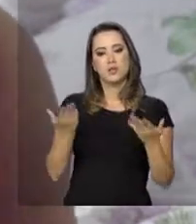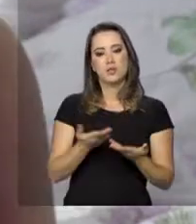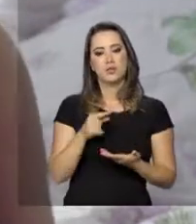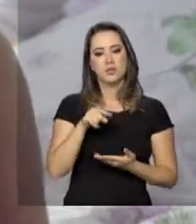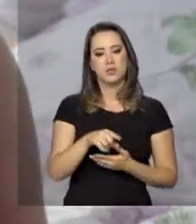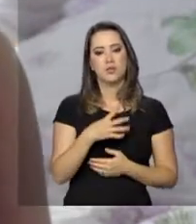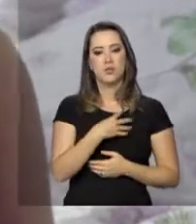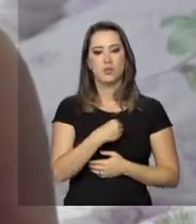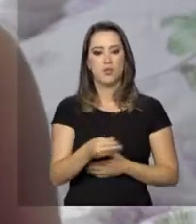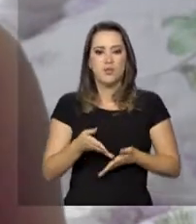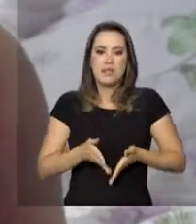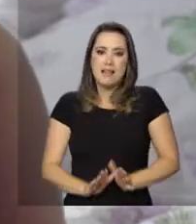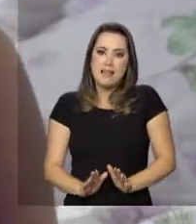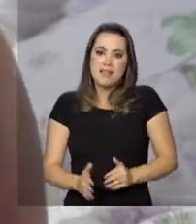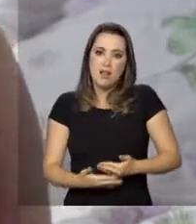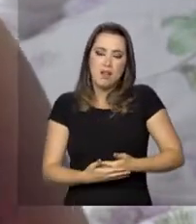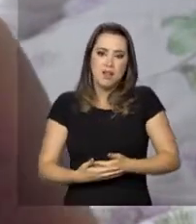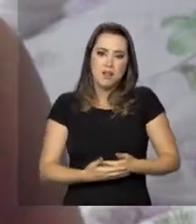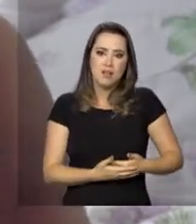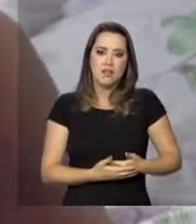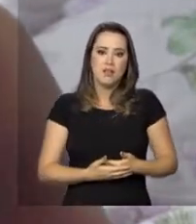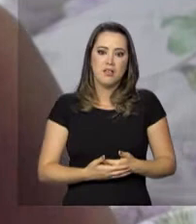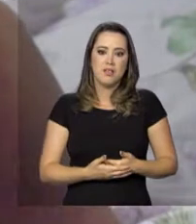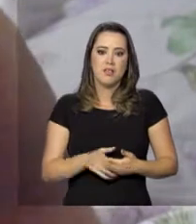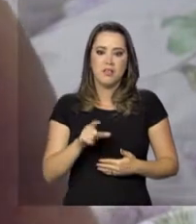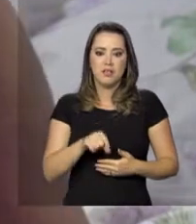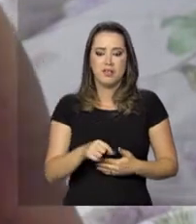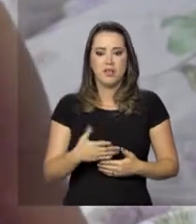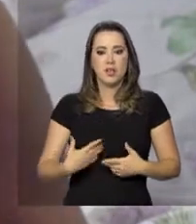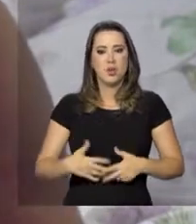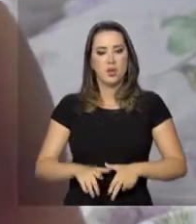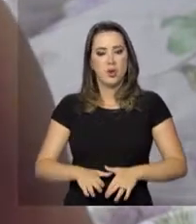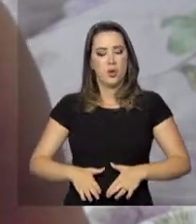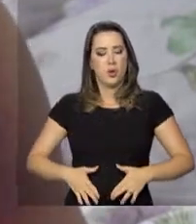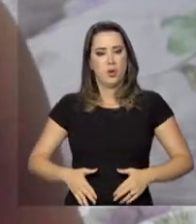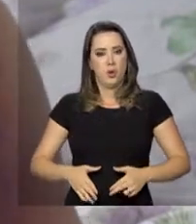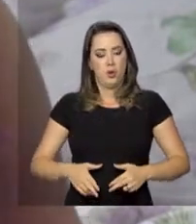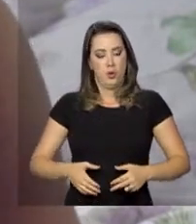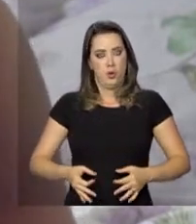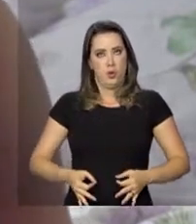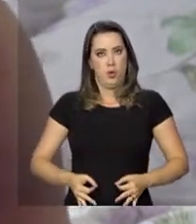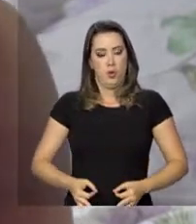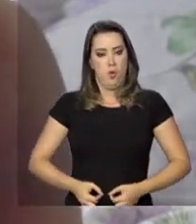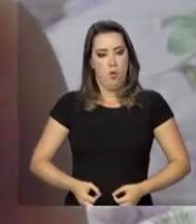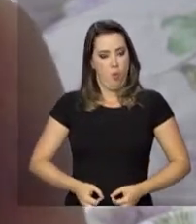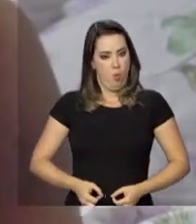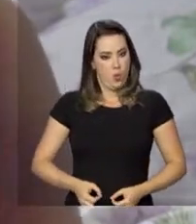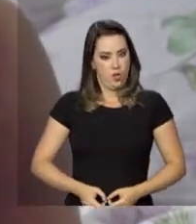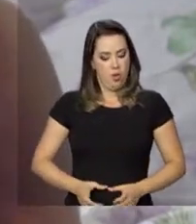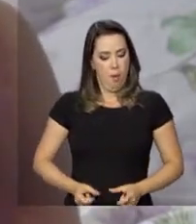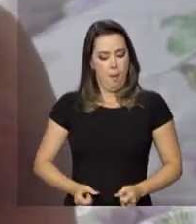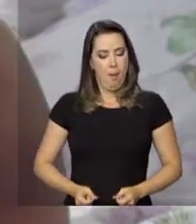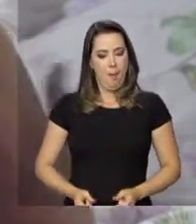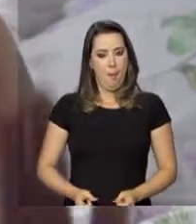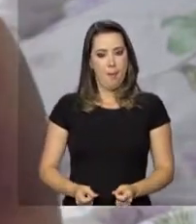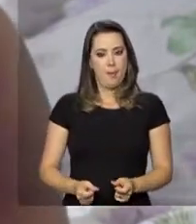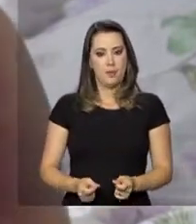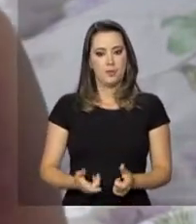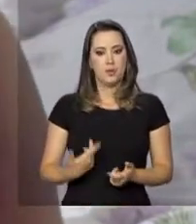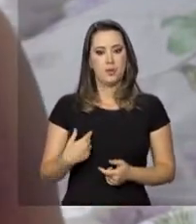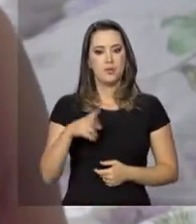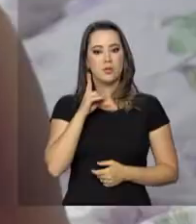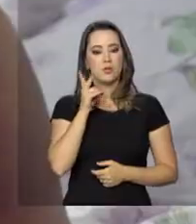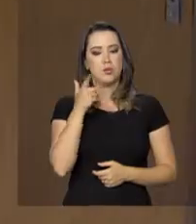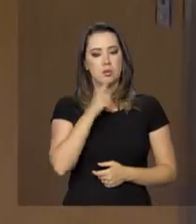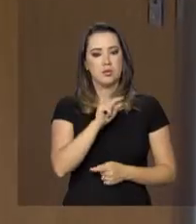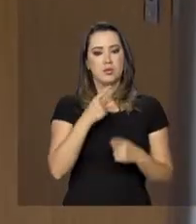com um filho recém-nascido que acabou de sair de dentro do útero com câncer. E aí foi onde eu consegui, porque eu já tinha feito